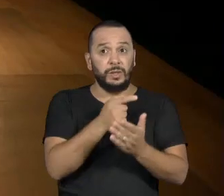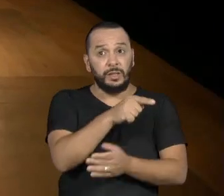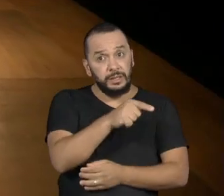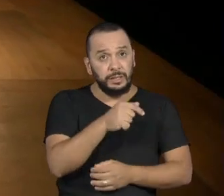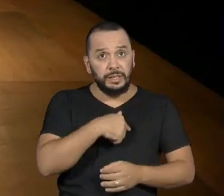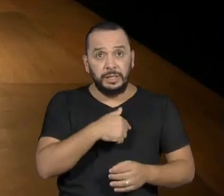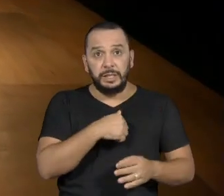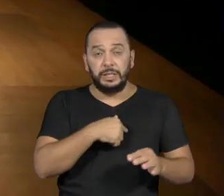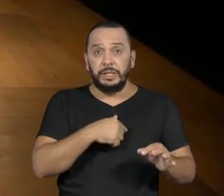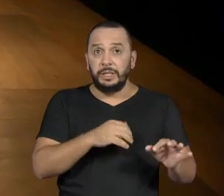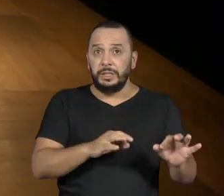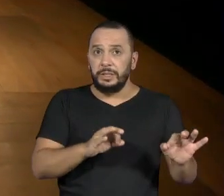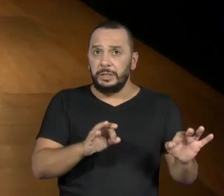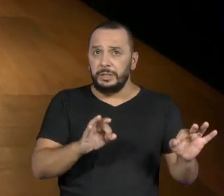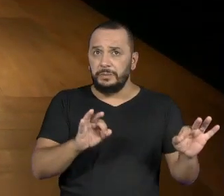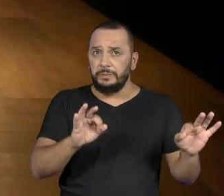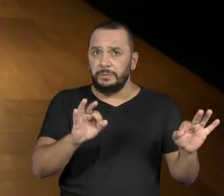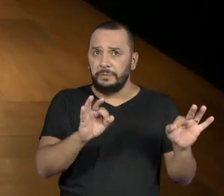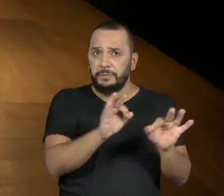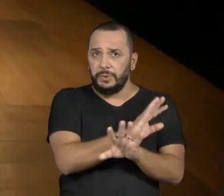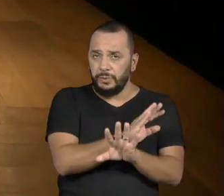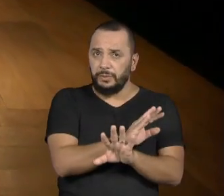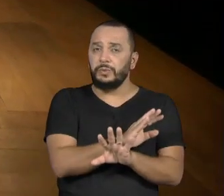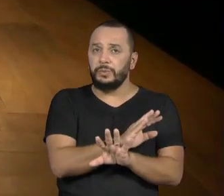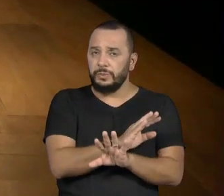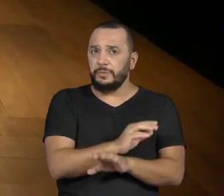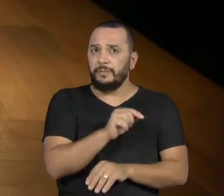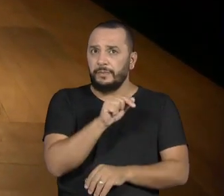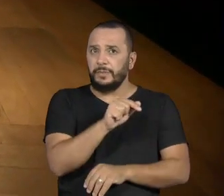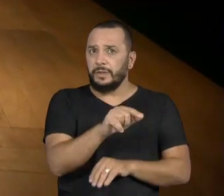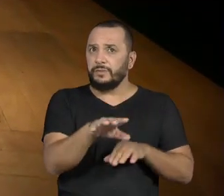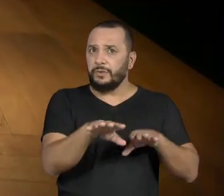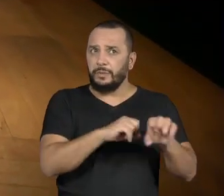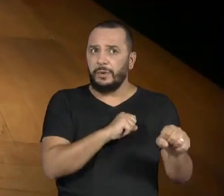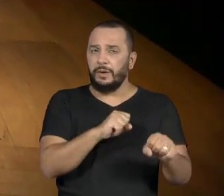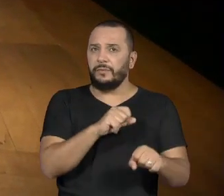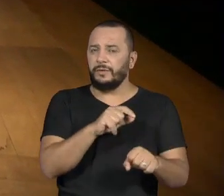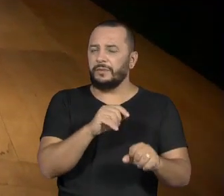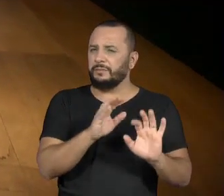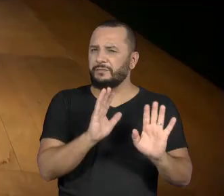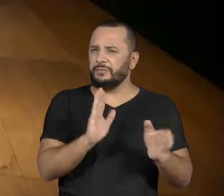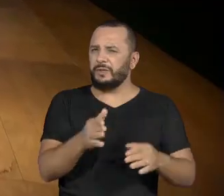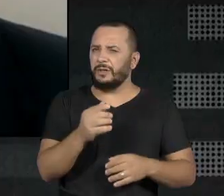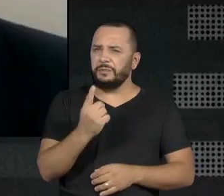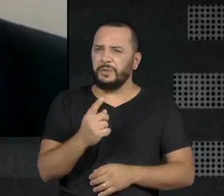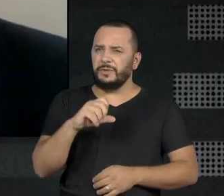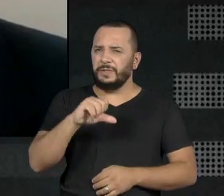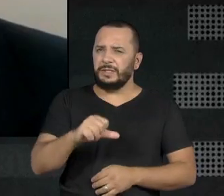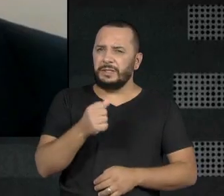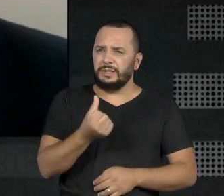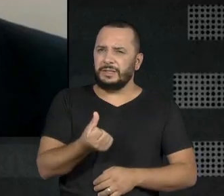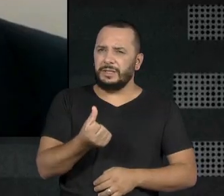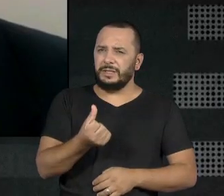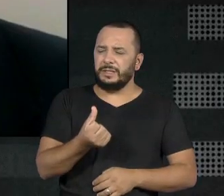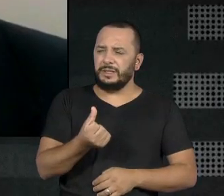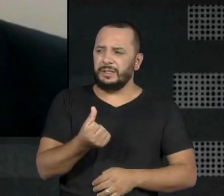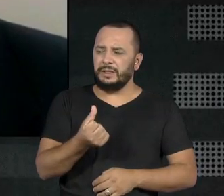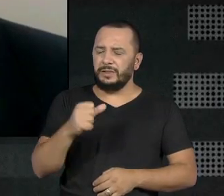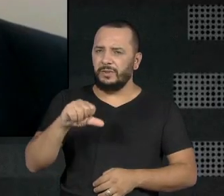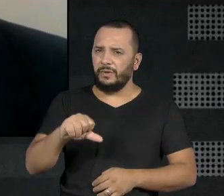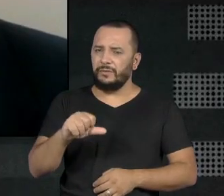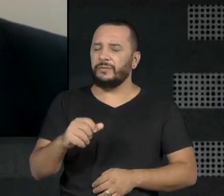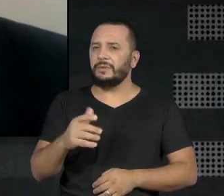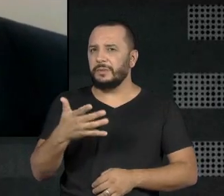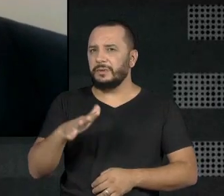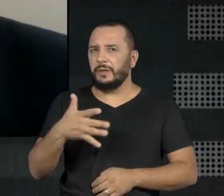os profissionais colocarem nos palcos. Isso foi em 69. eu me lembro quando eu cheguei na escola, à noite,